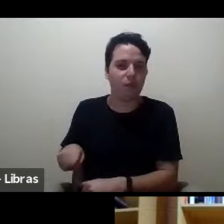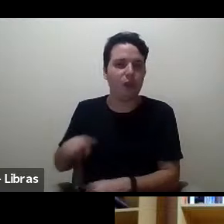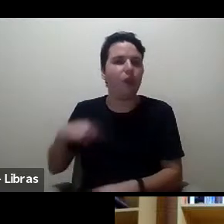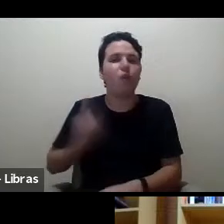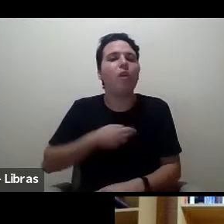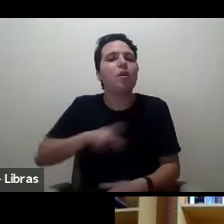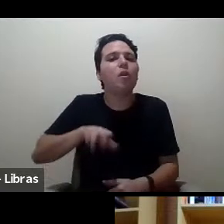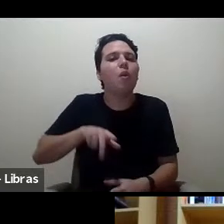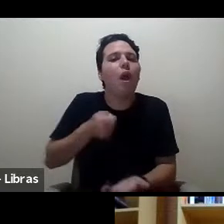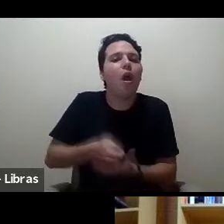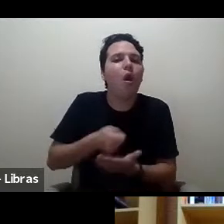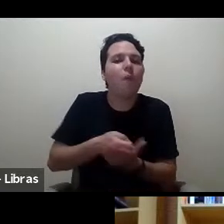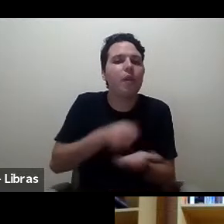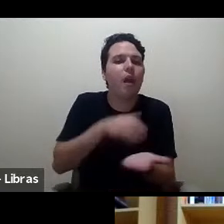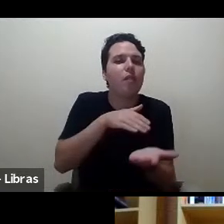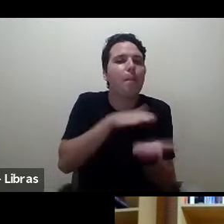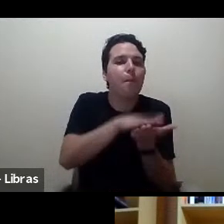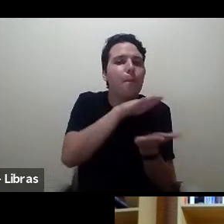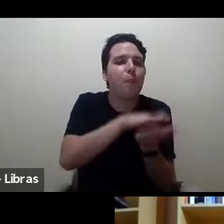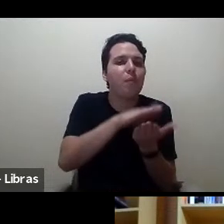resenhas que não são boas.